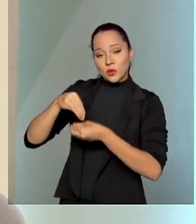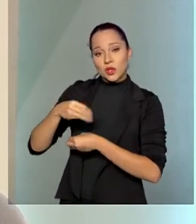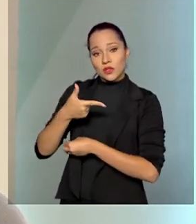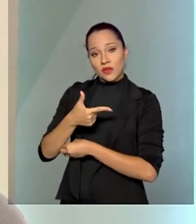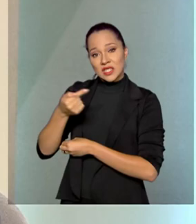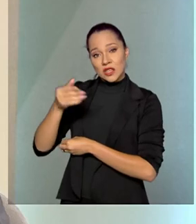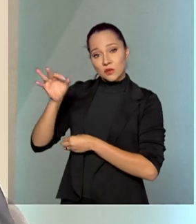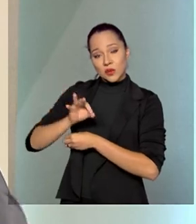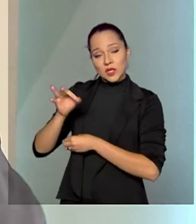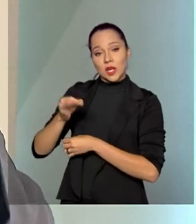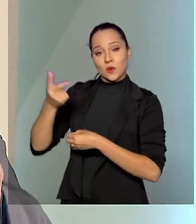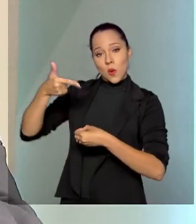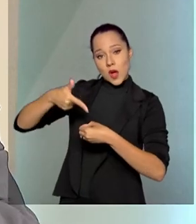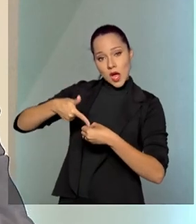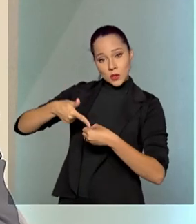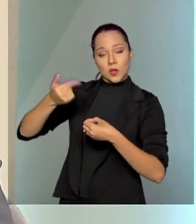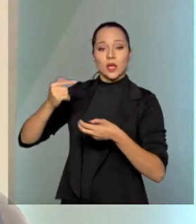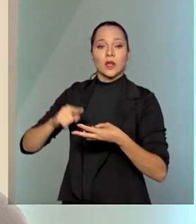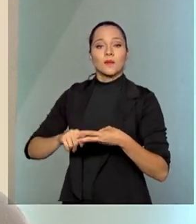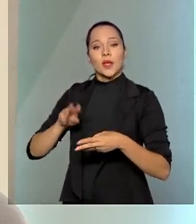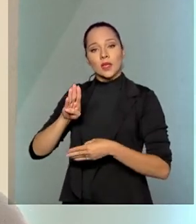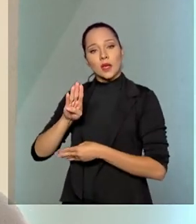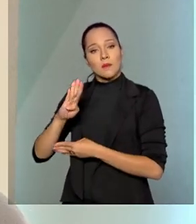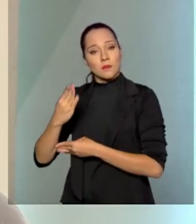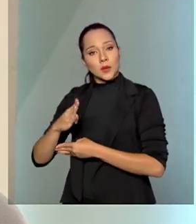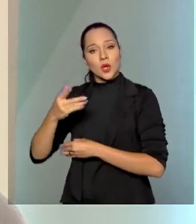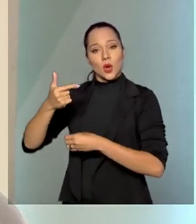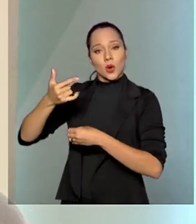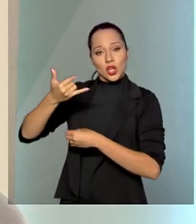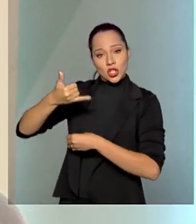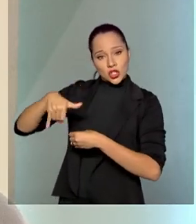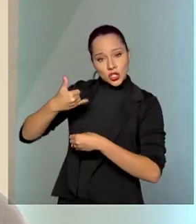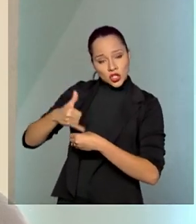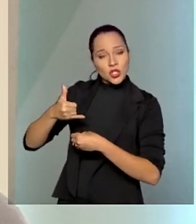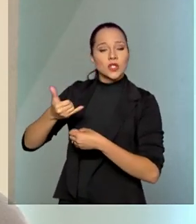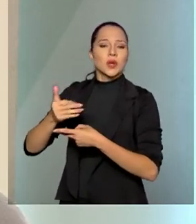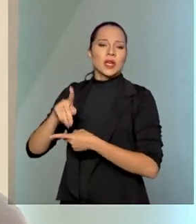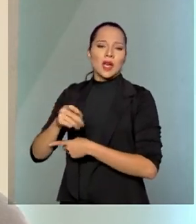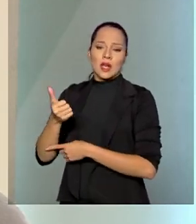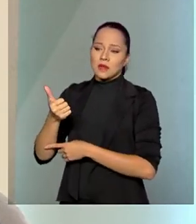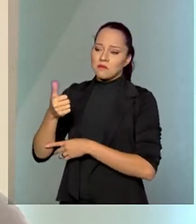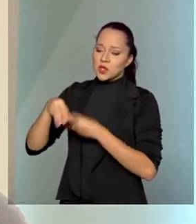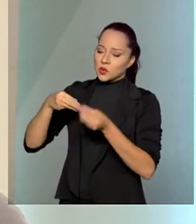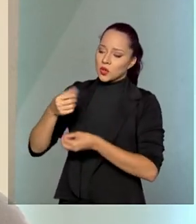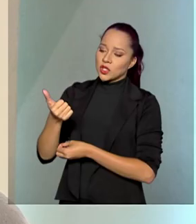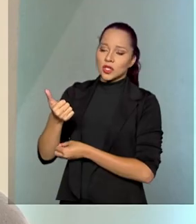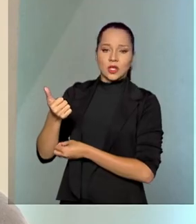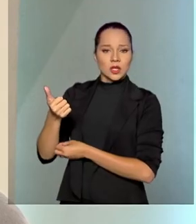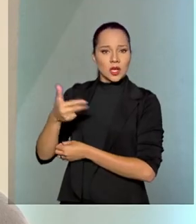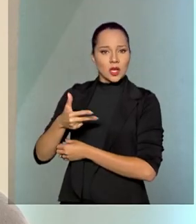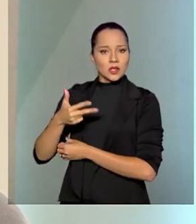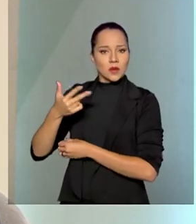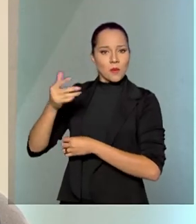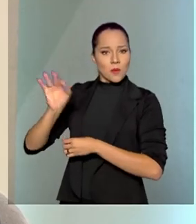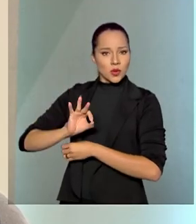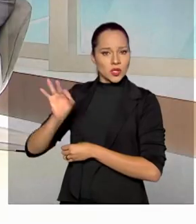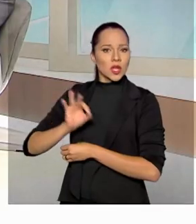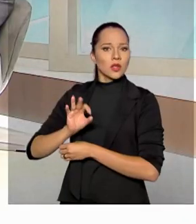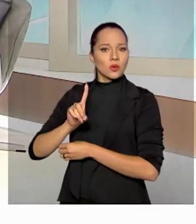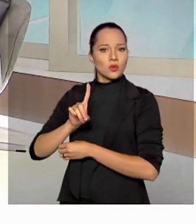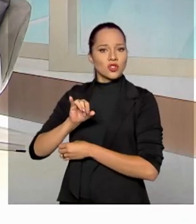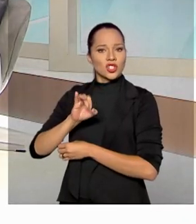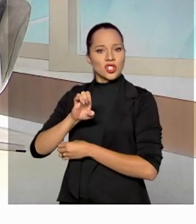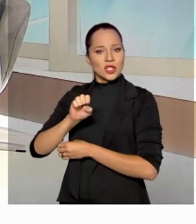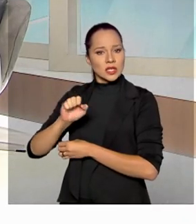na gasolina, temos o biodiesel, uma mistura de 13% no diesel. E isso tornou a nossa matriz de